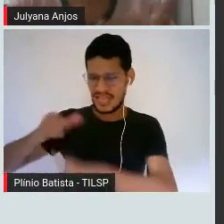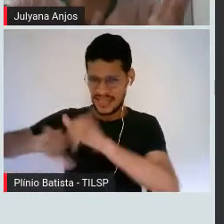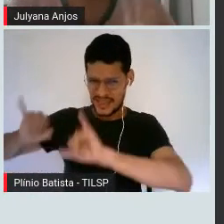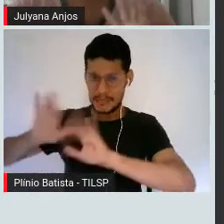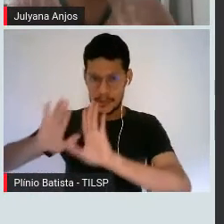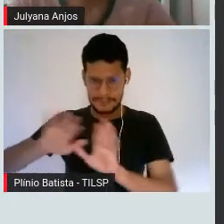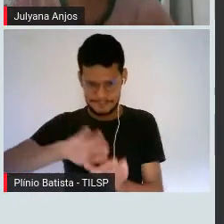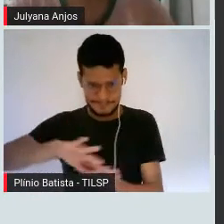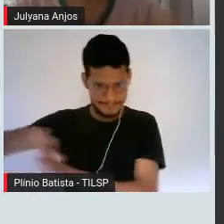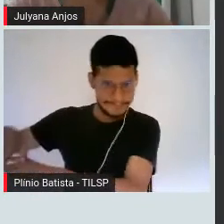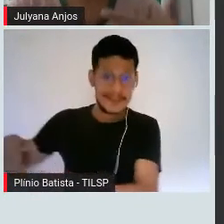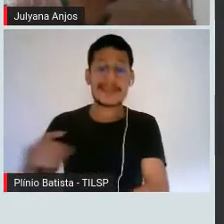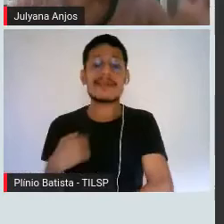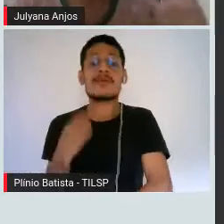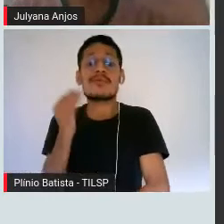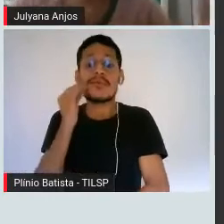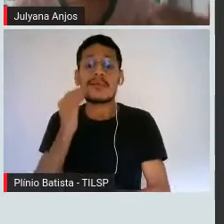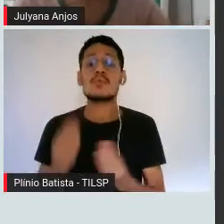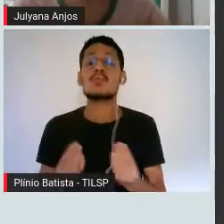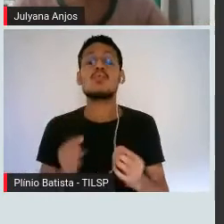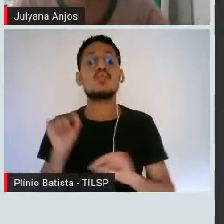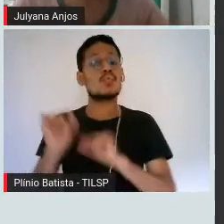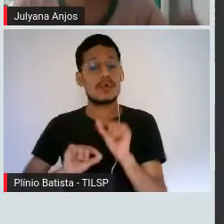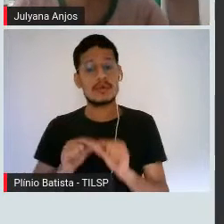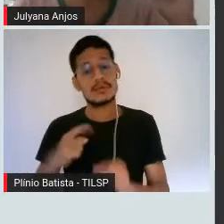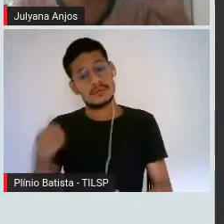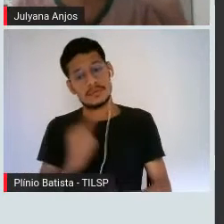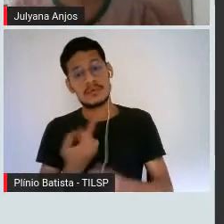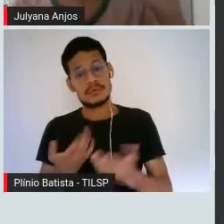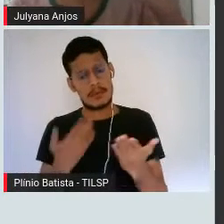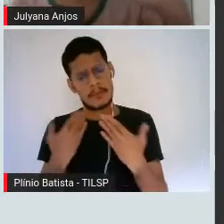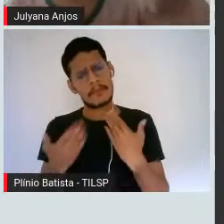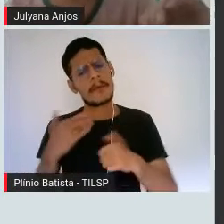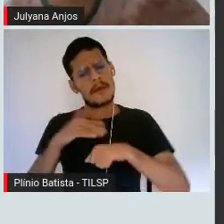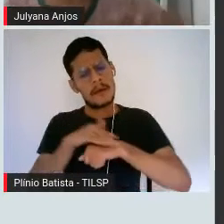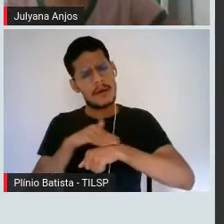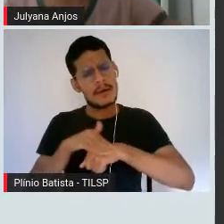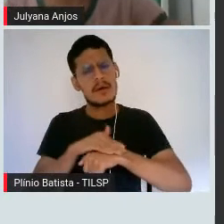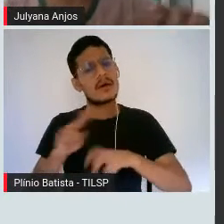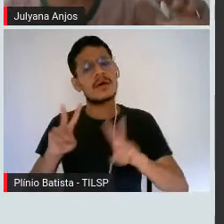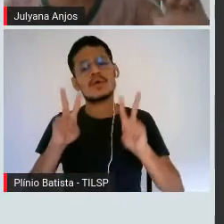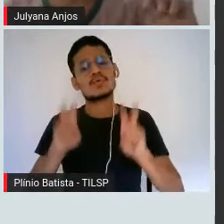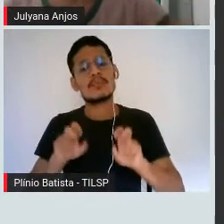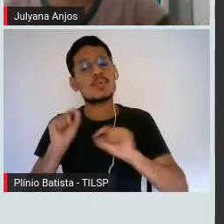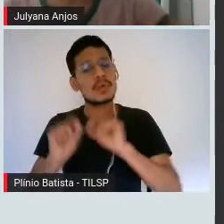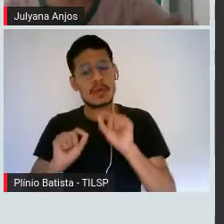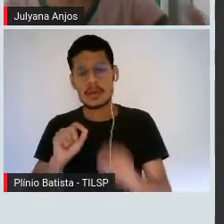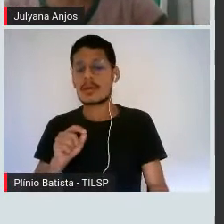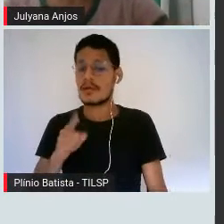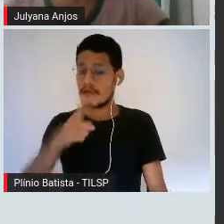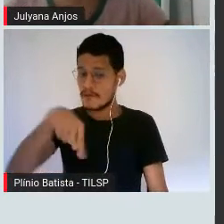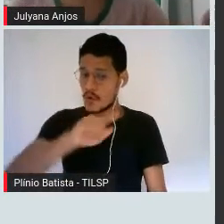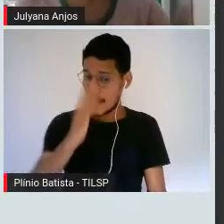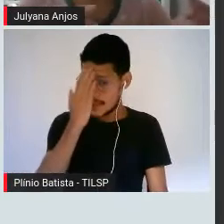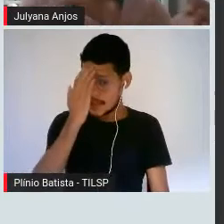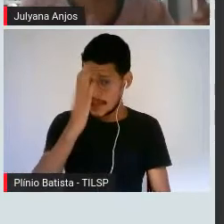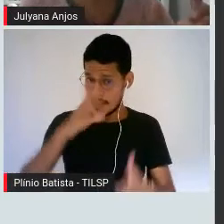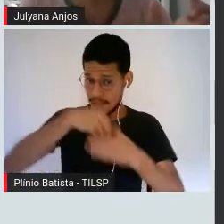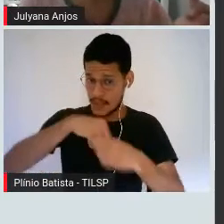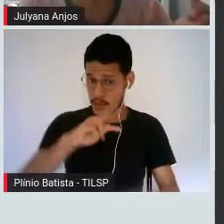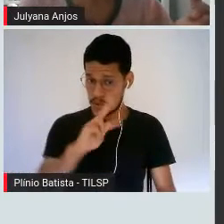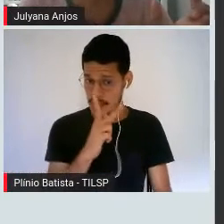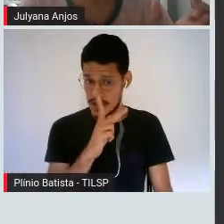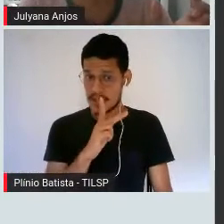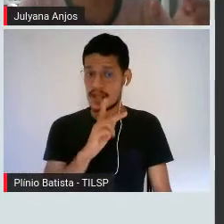o que eu estou tentando fazer com que a gente... Converse hoje aqui mesmo, é justamente entender que nessa hidroxila, que é o meu